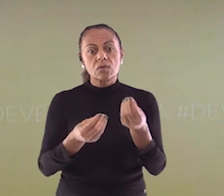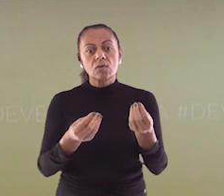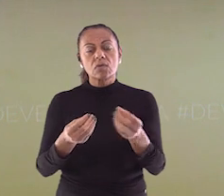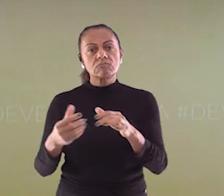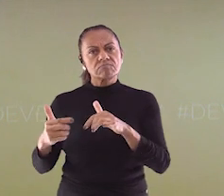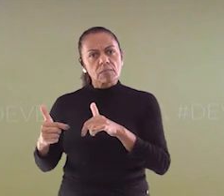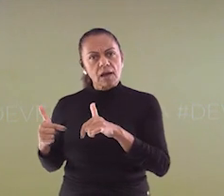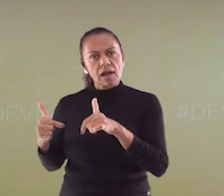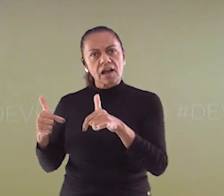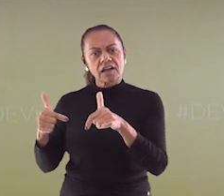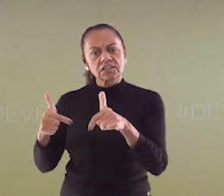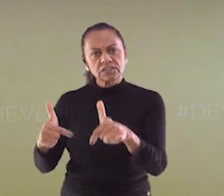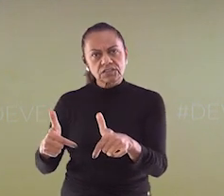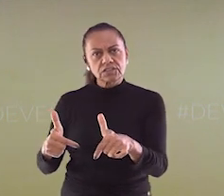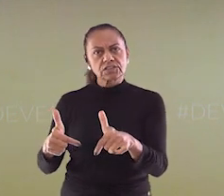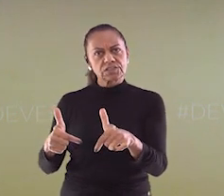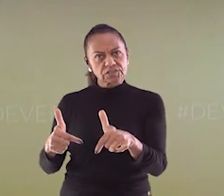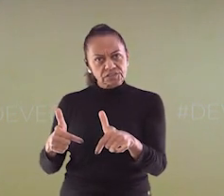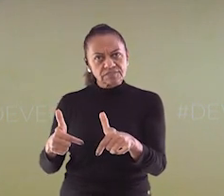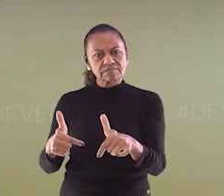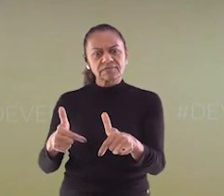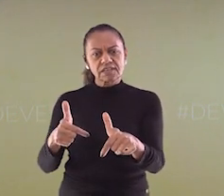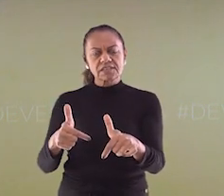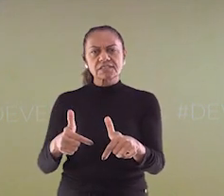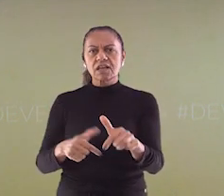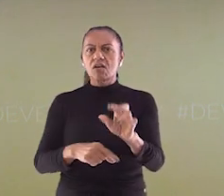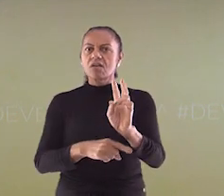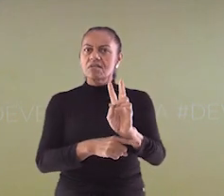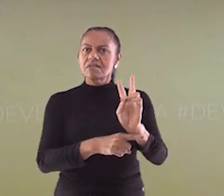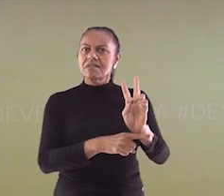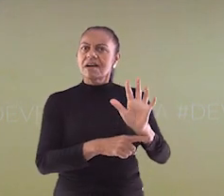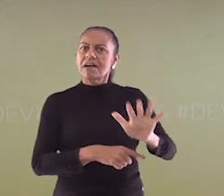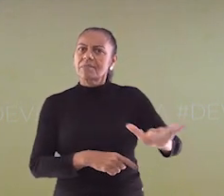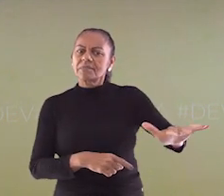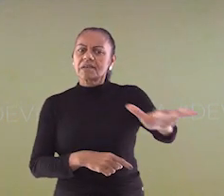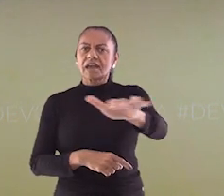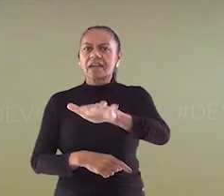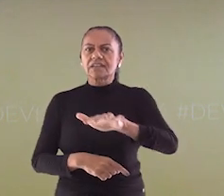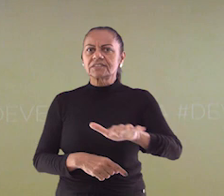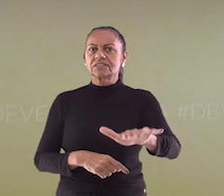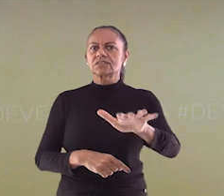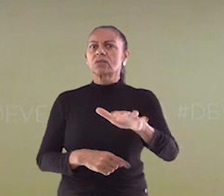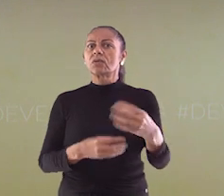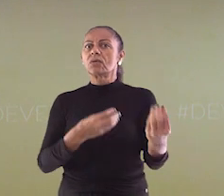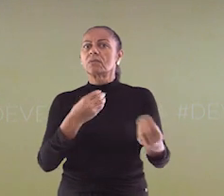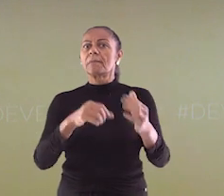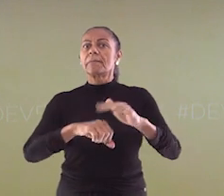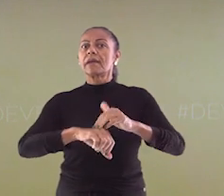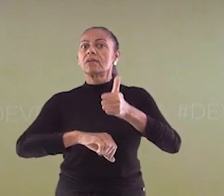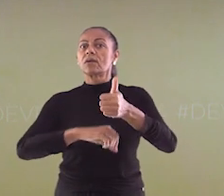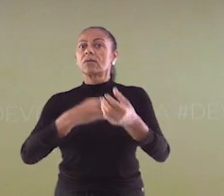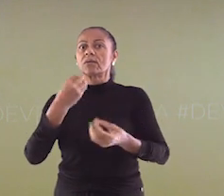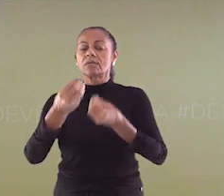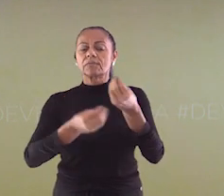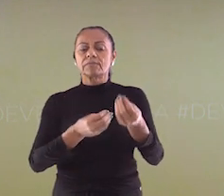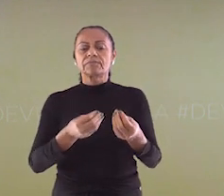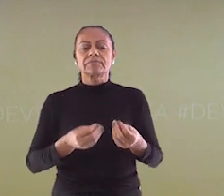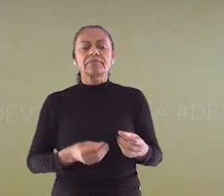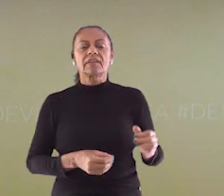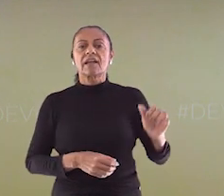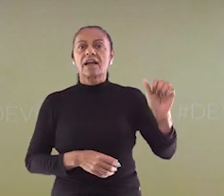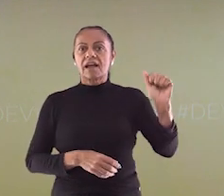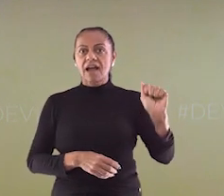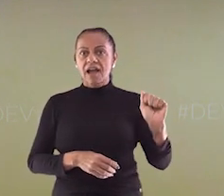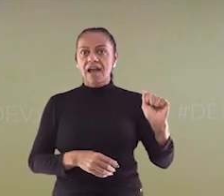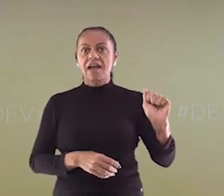pergunta. Como promover a conscientização ambiental para evitar possíveis